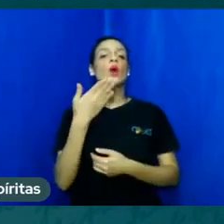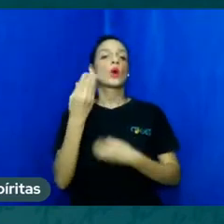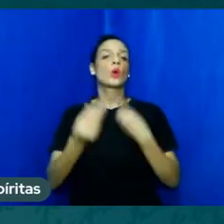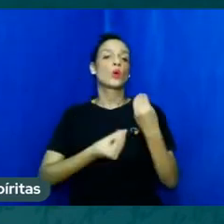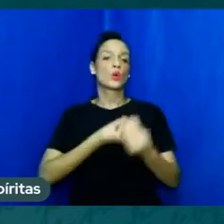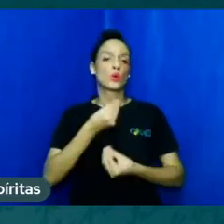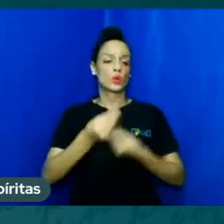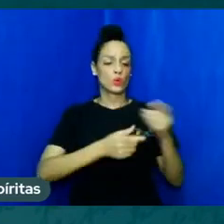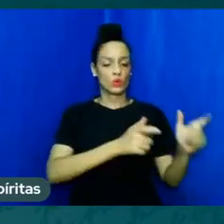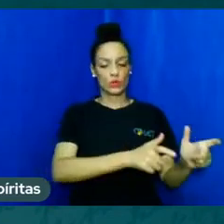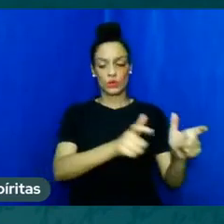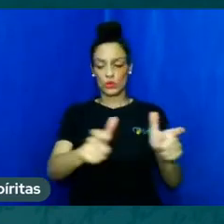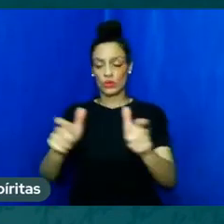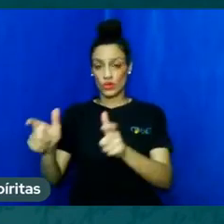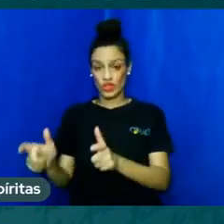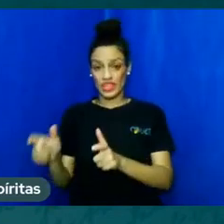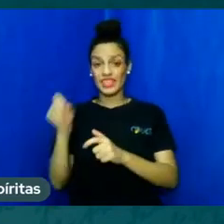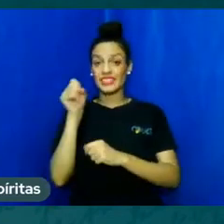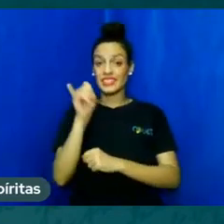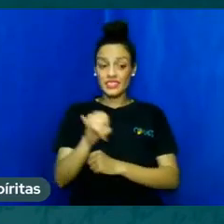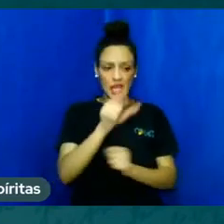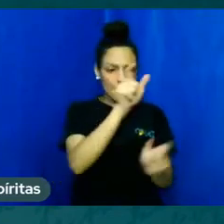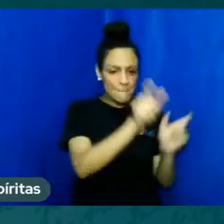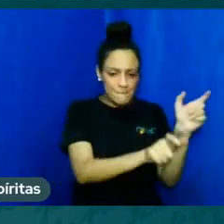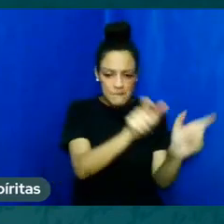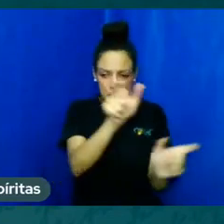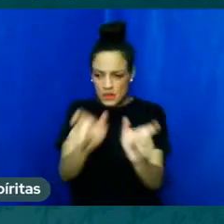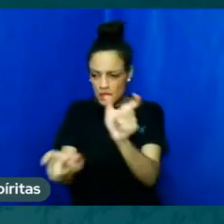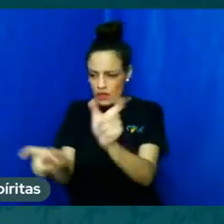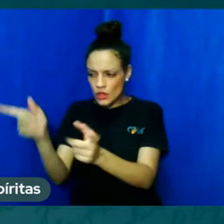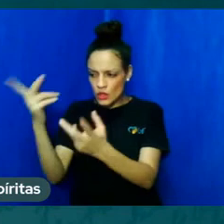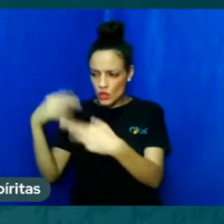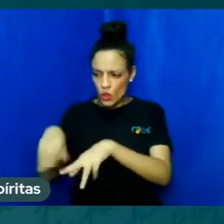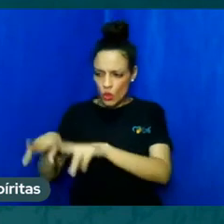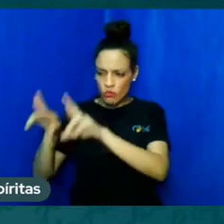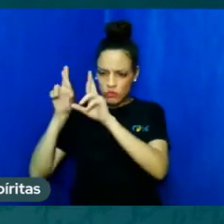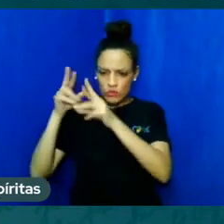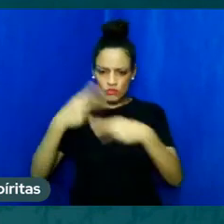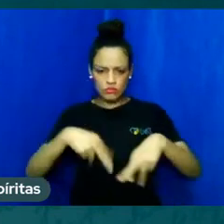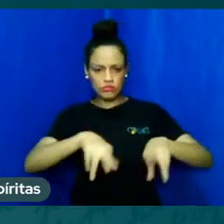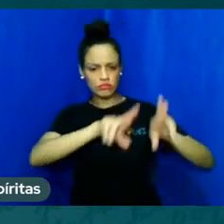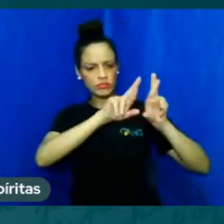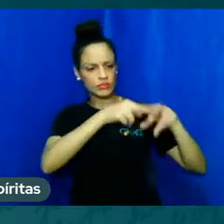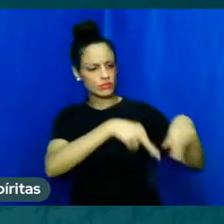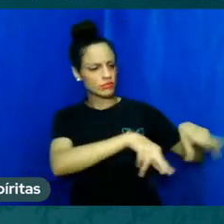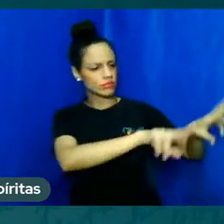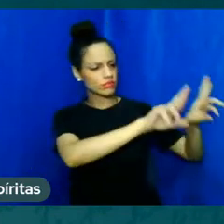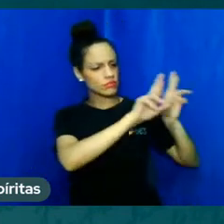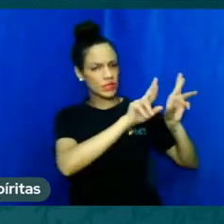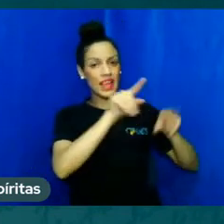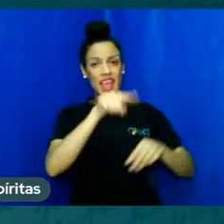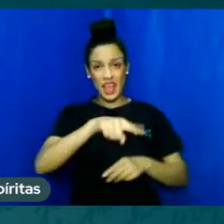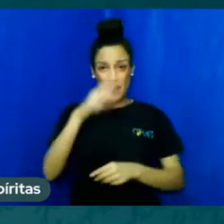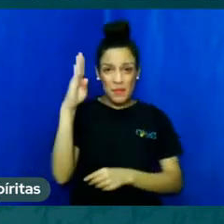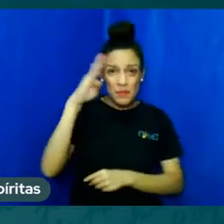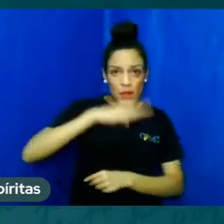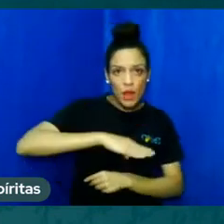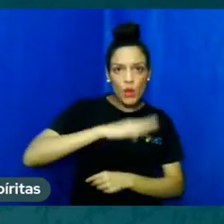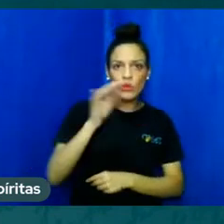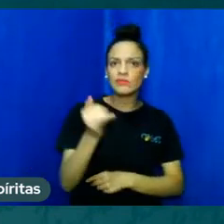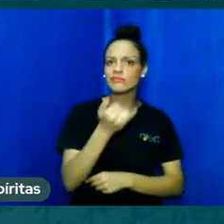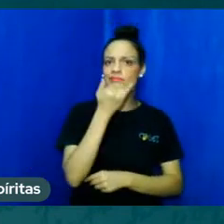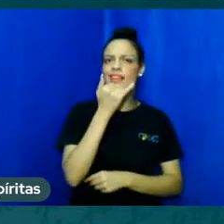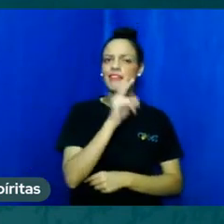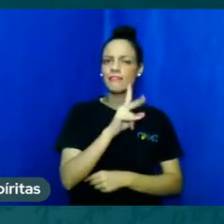sendo maus os homens, eles a falsearão e lhe desfigurarão o espírito para